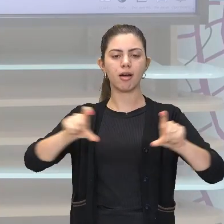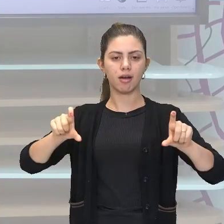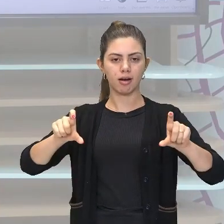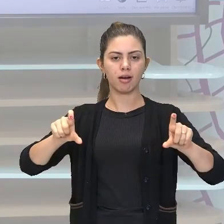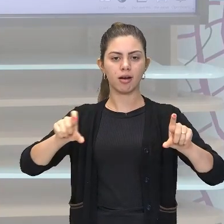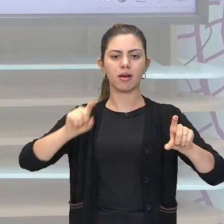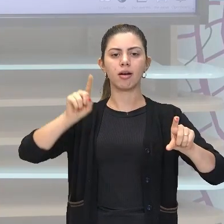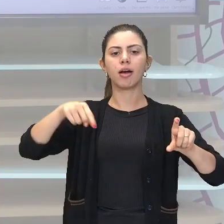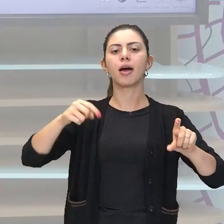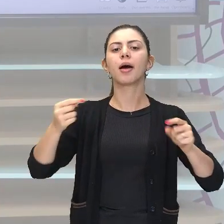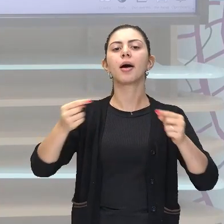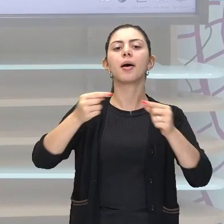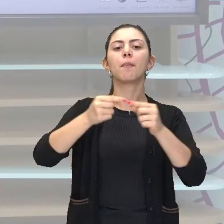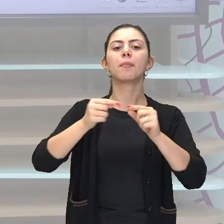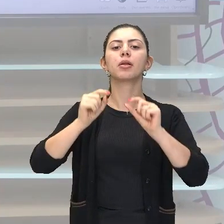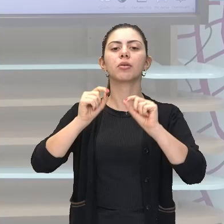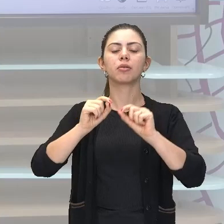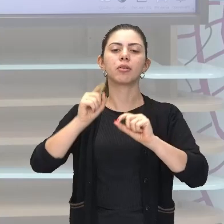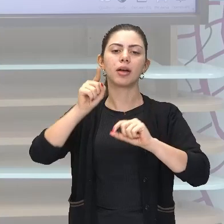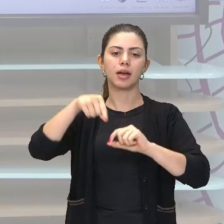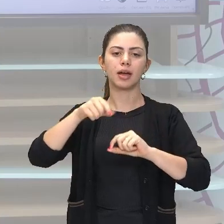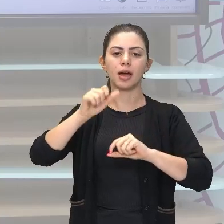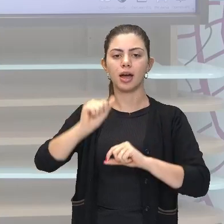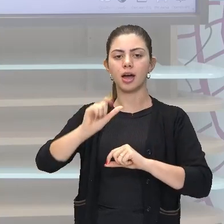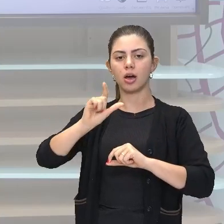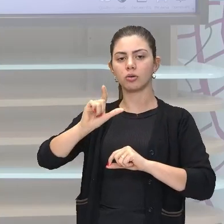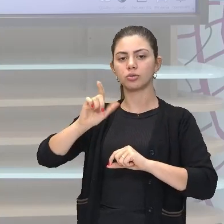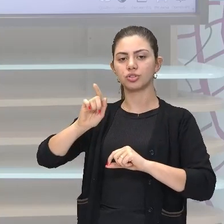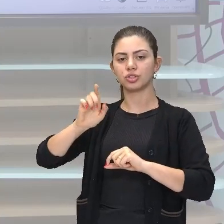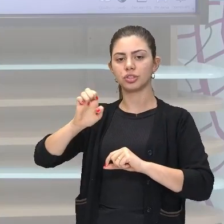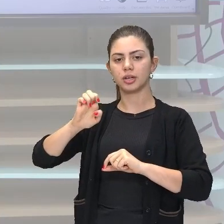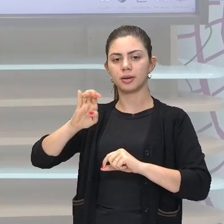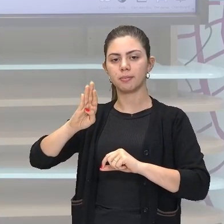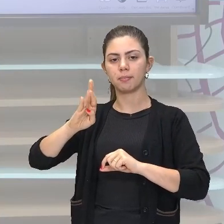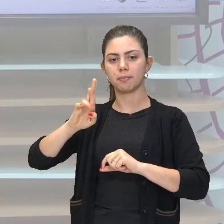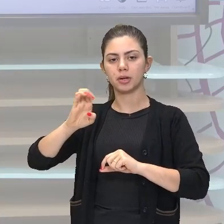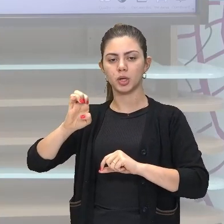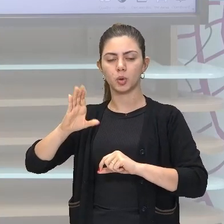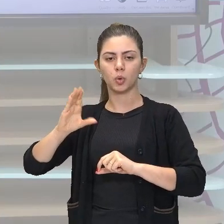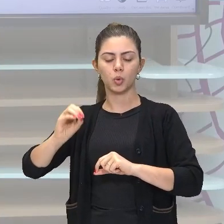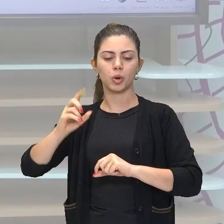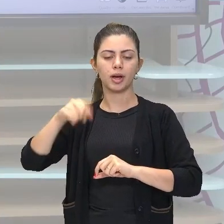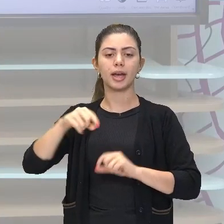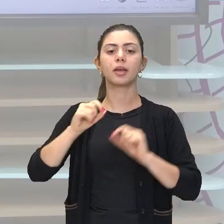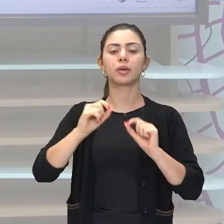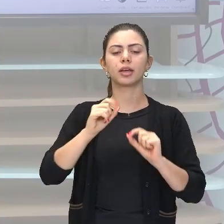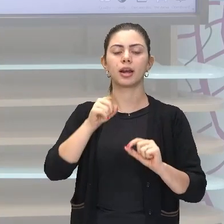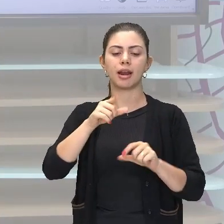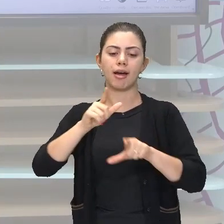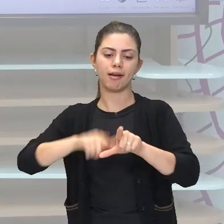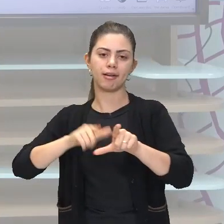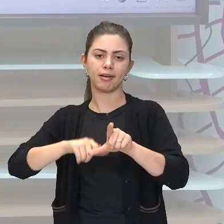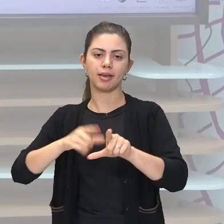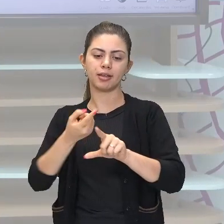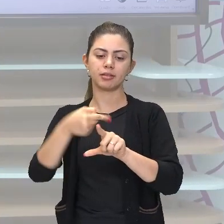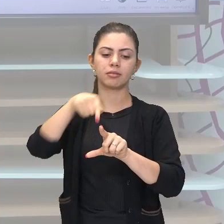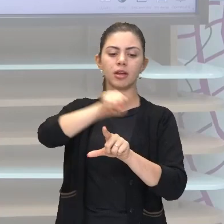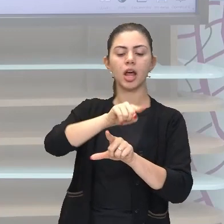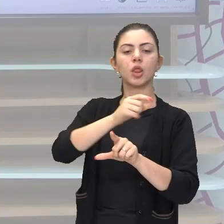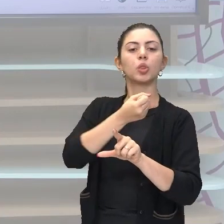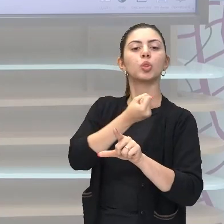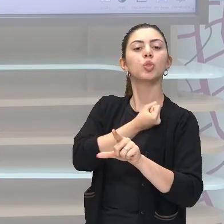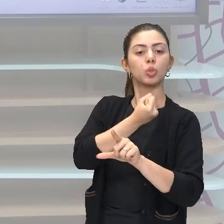termo algébrico, onde, na frente da letra, existe um número que recebe o nome de